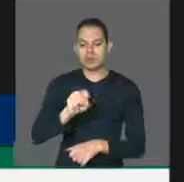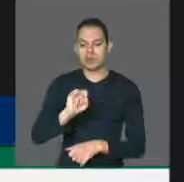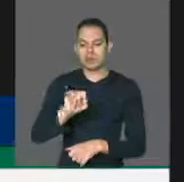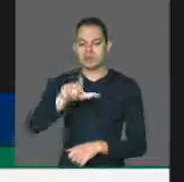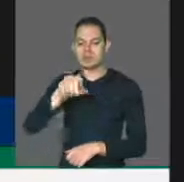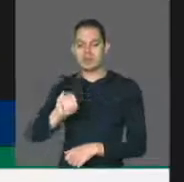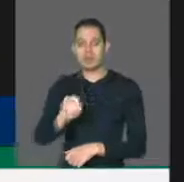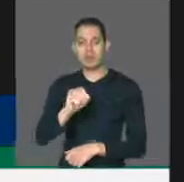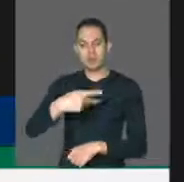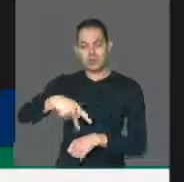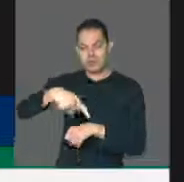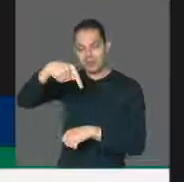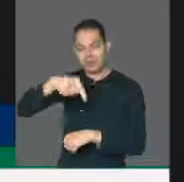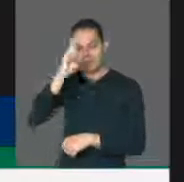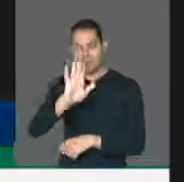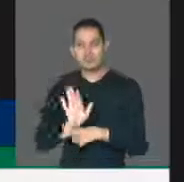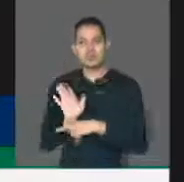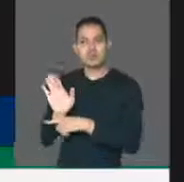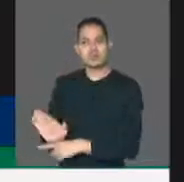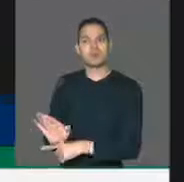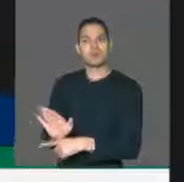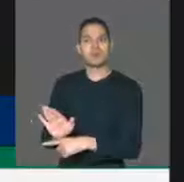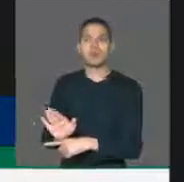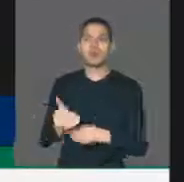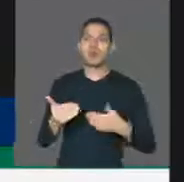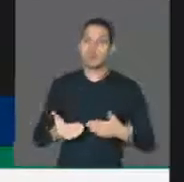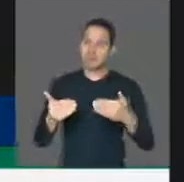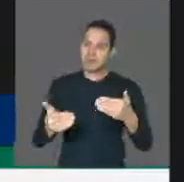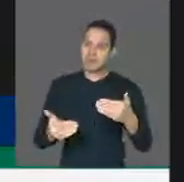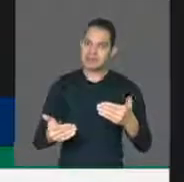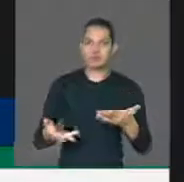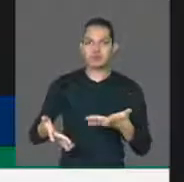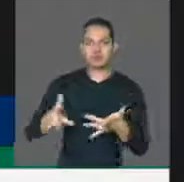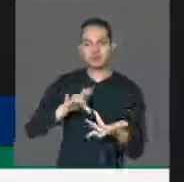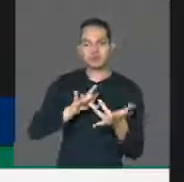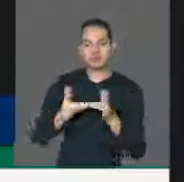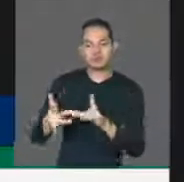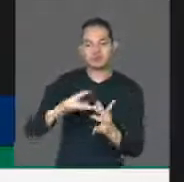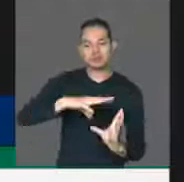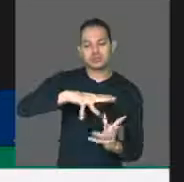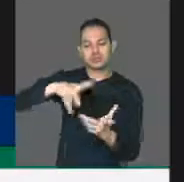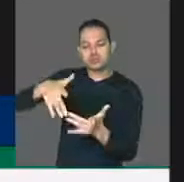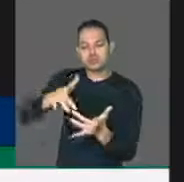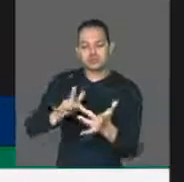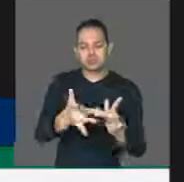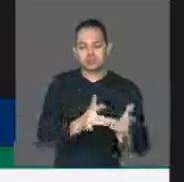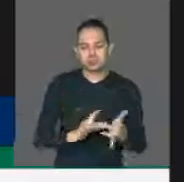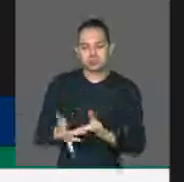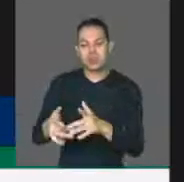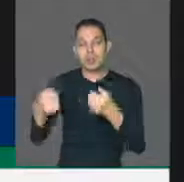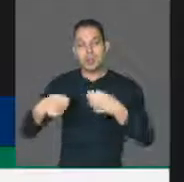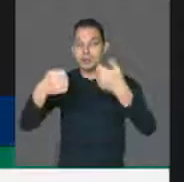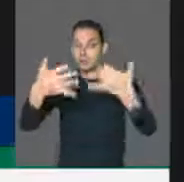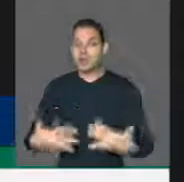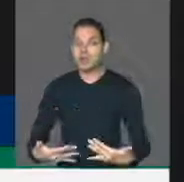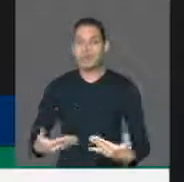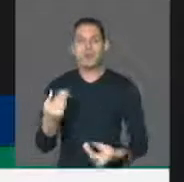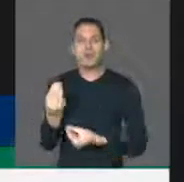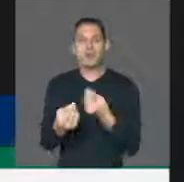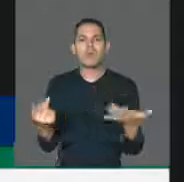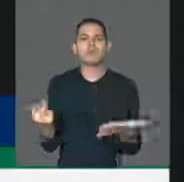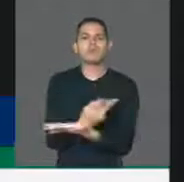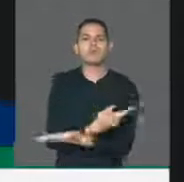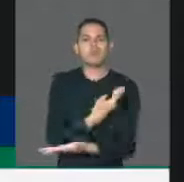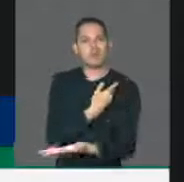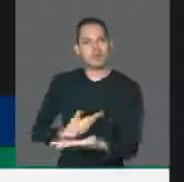sendo ajudado pelo país. O Ministério de Relações Exteriores tem que dar explicação disso. E é isso que a gente quer discutir. As formas com que isso aconteceram, o